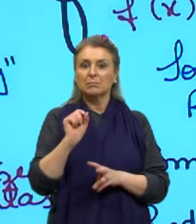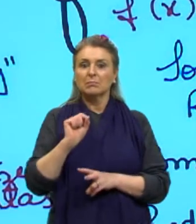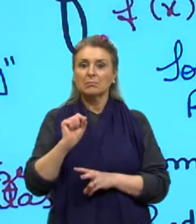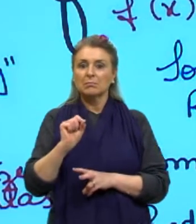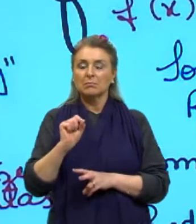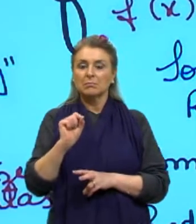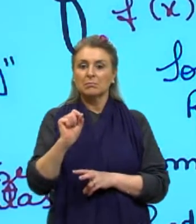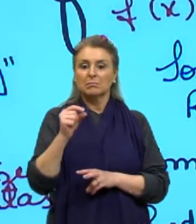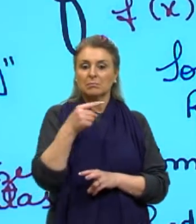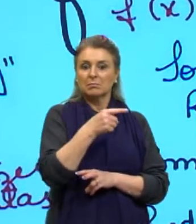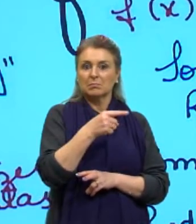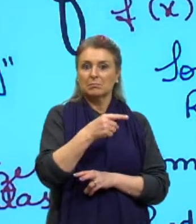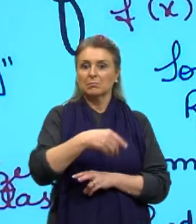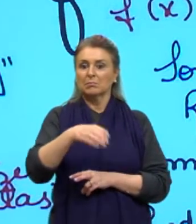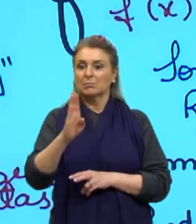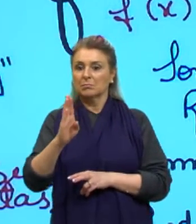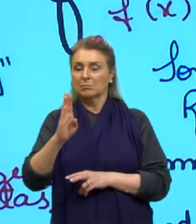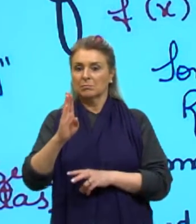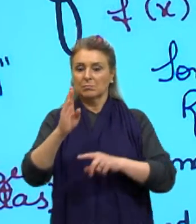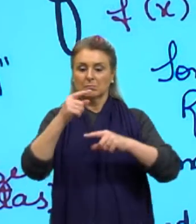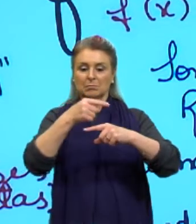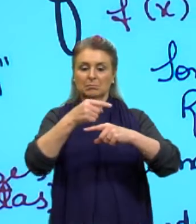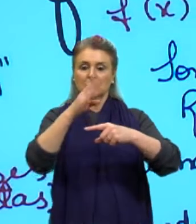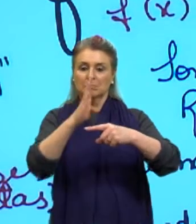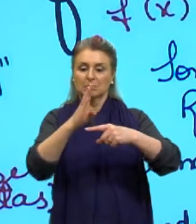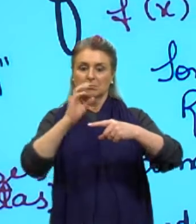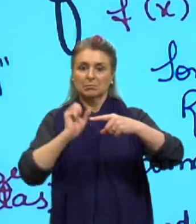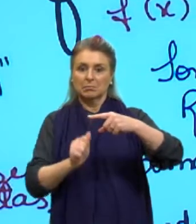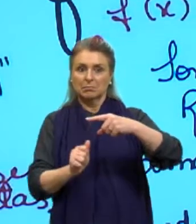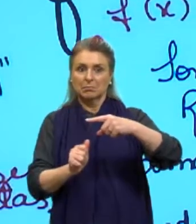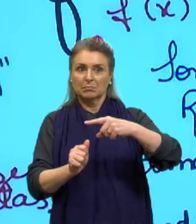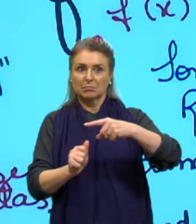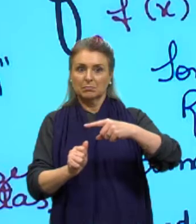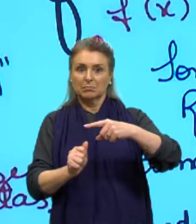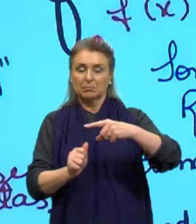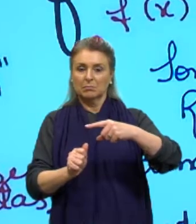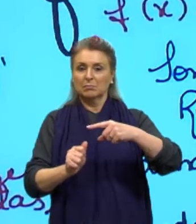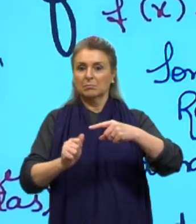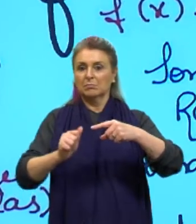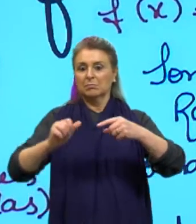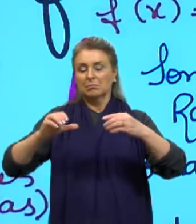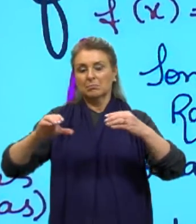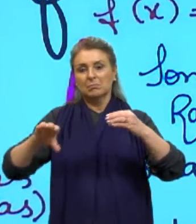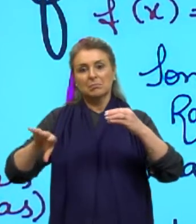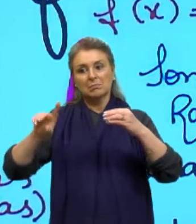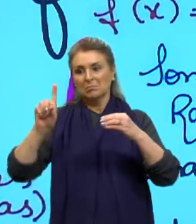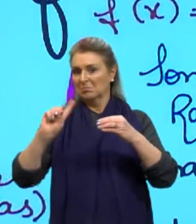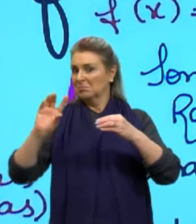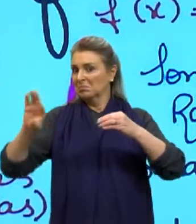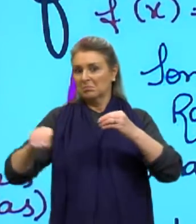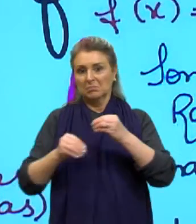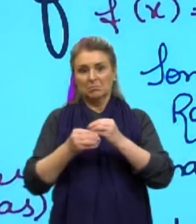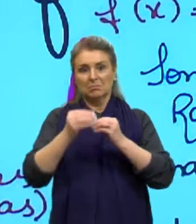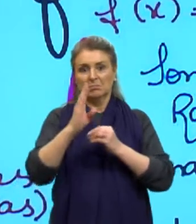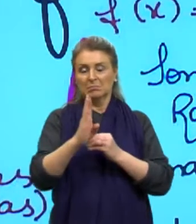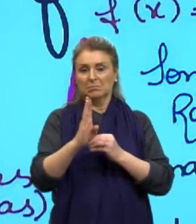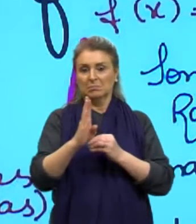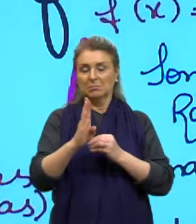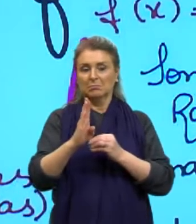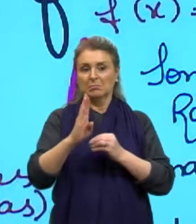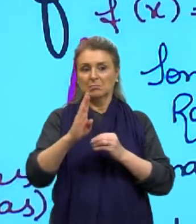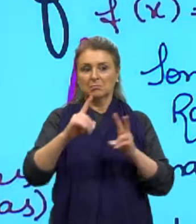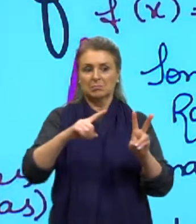Menos o termo B sobre A, certo? E quando ela é incompleta em B, é apenas A raiz